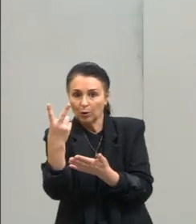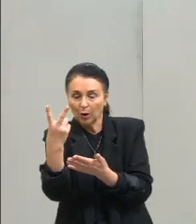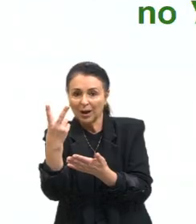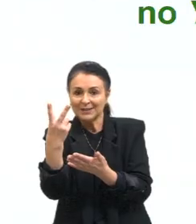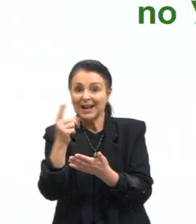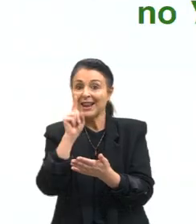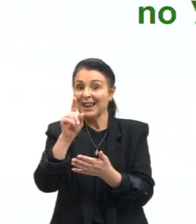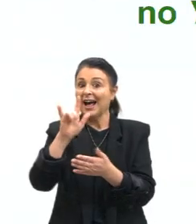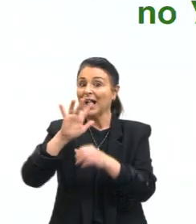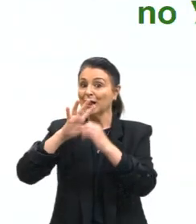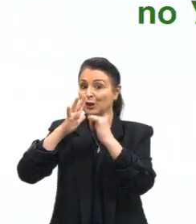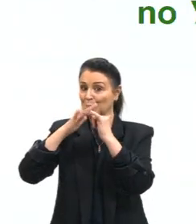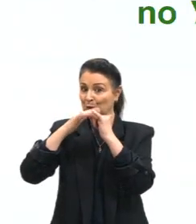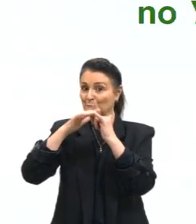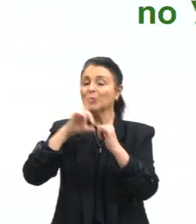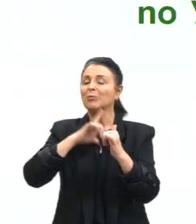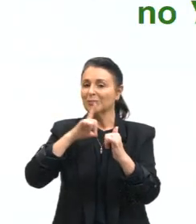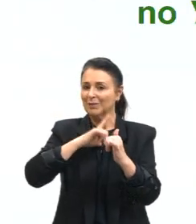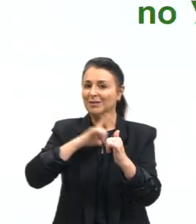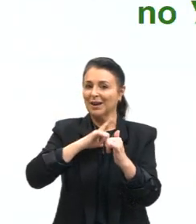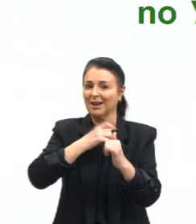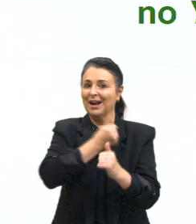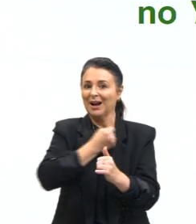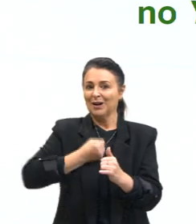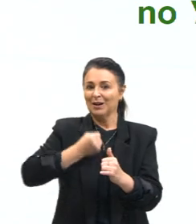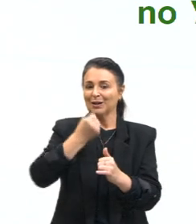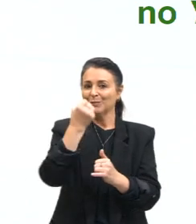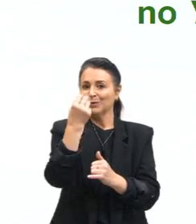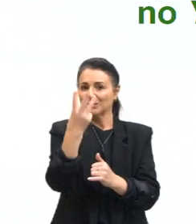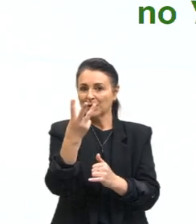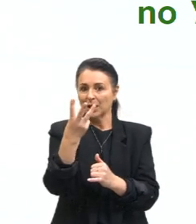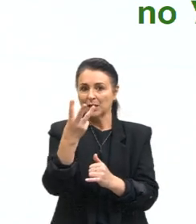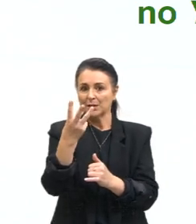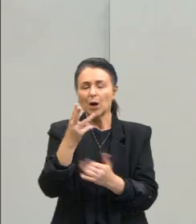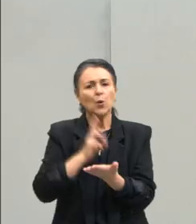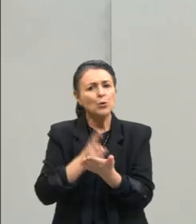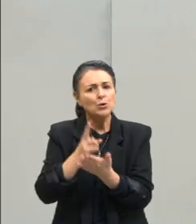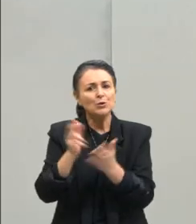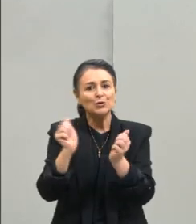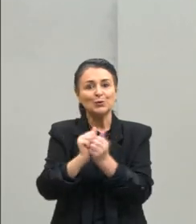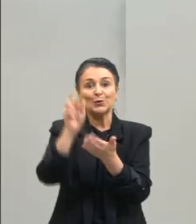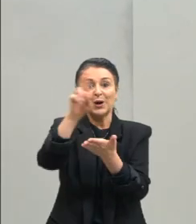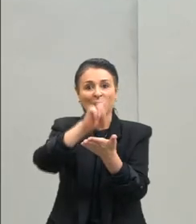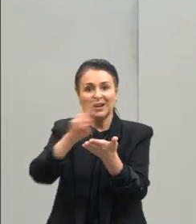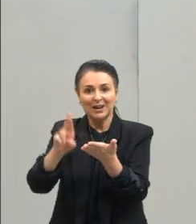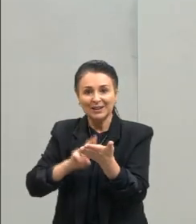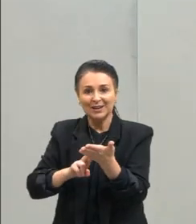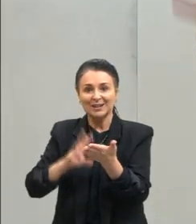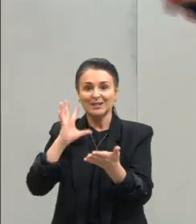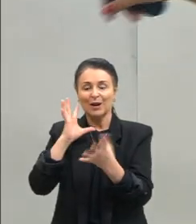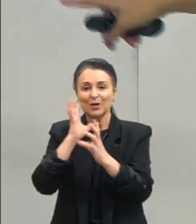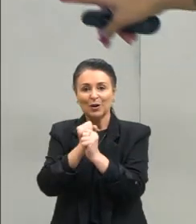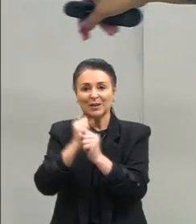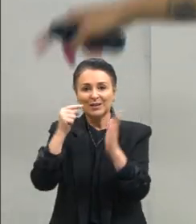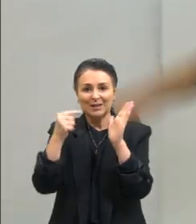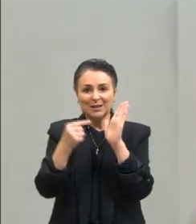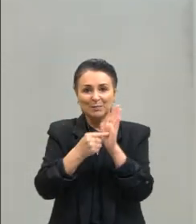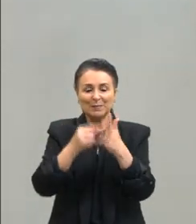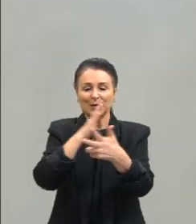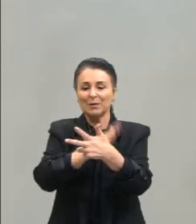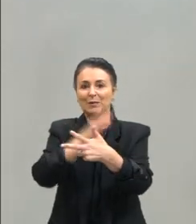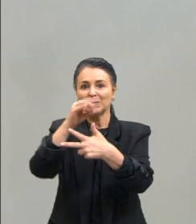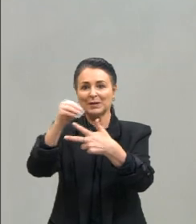disponível lá também essa aula de número 3 não perde as próximas redação nota mil pré enem